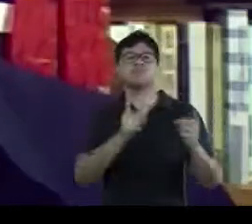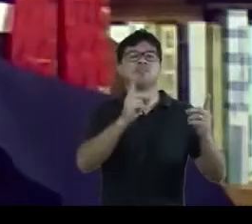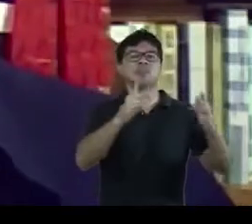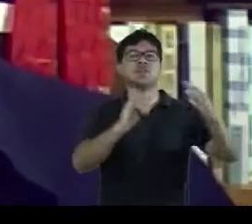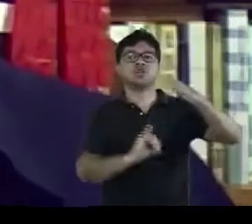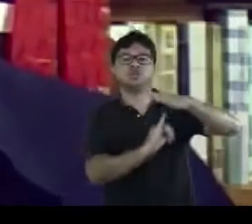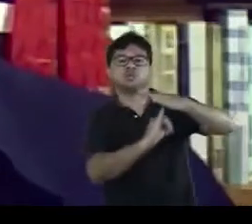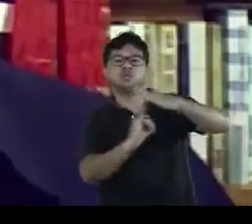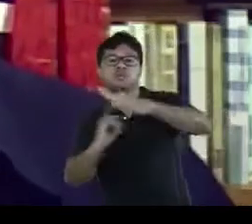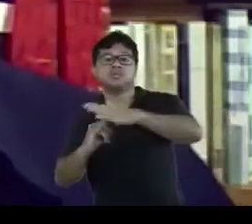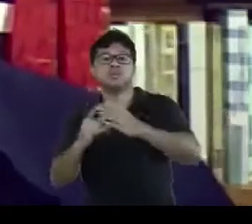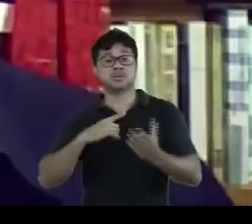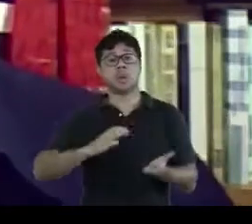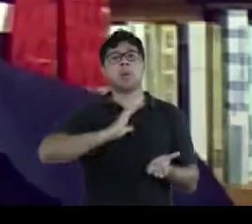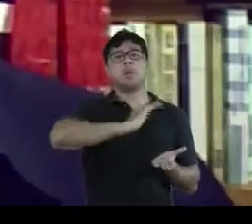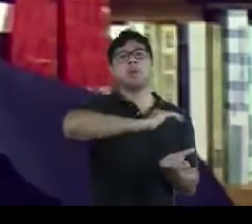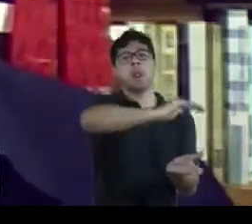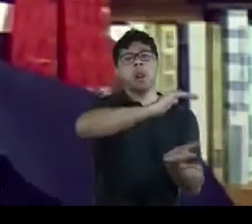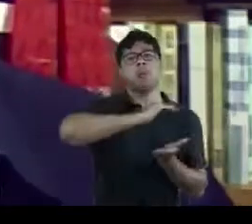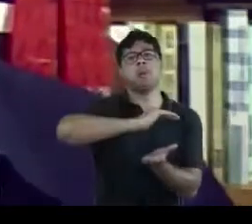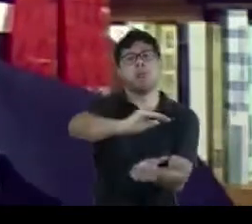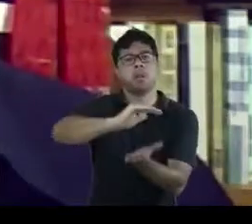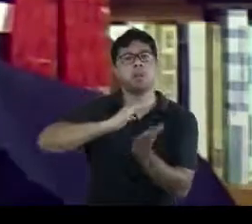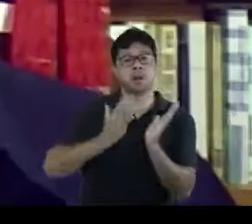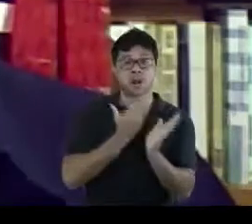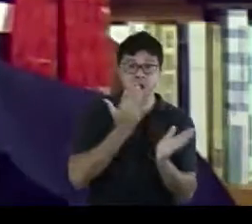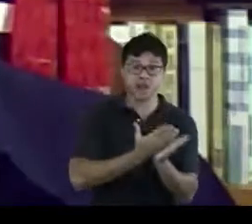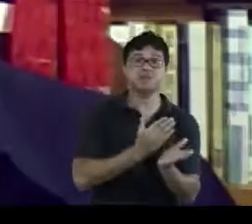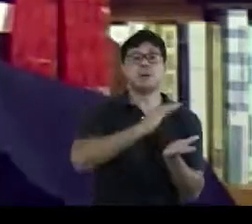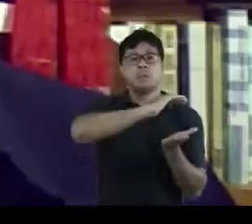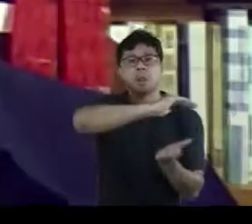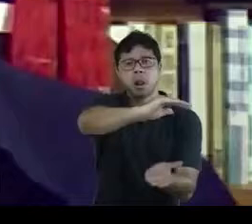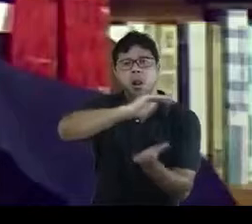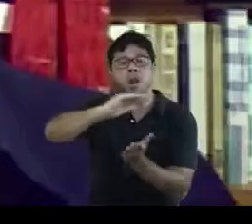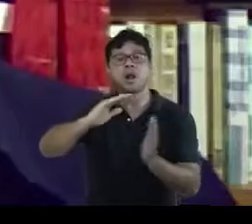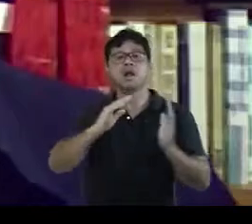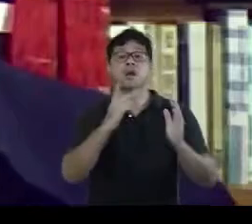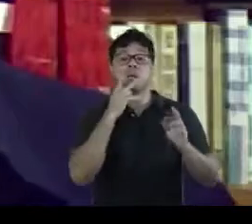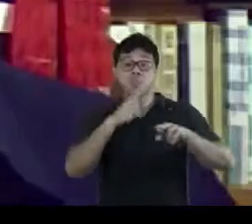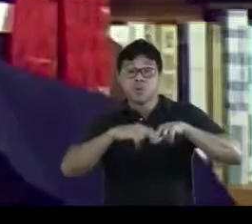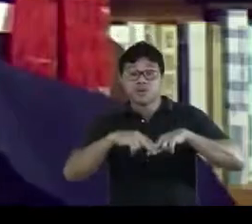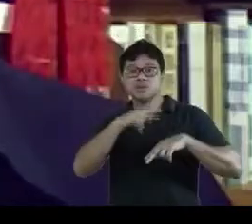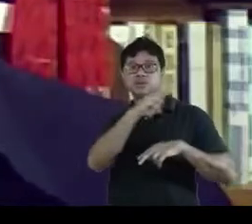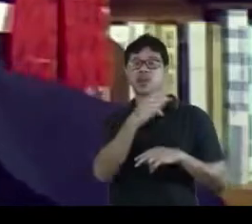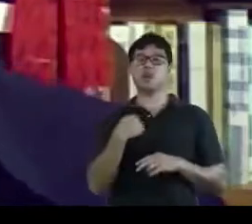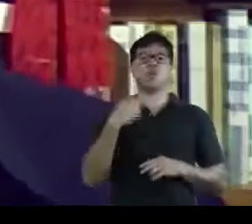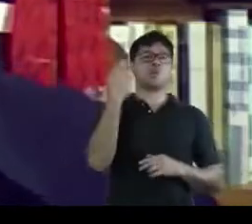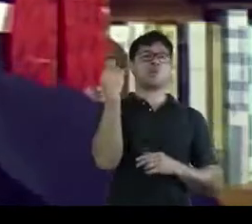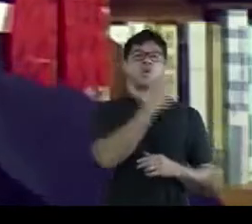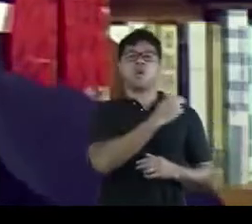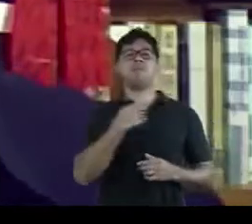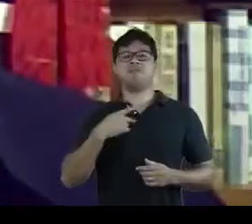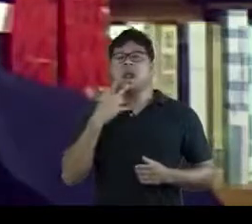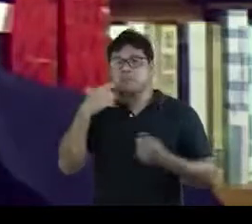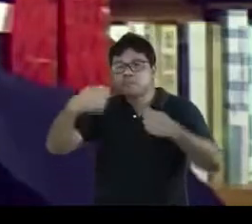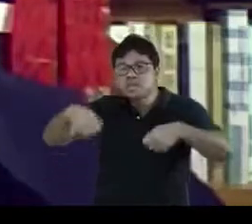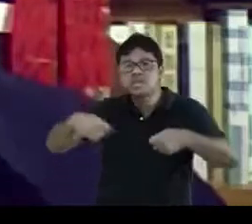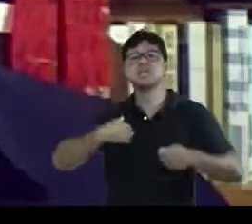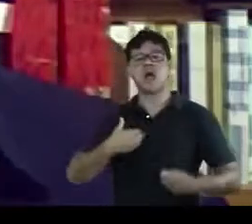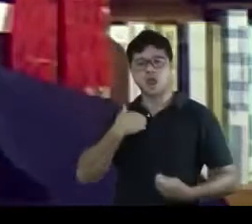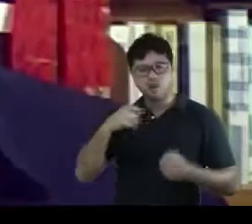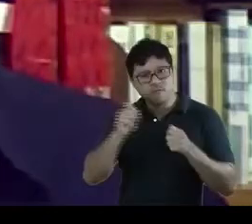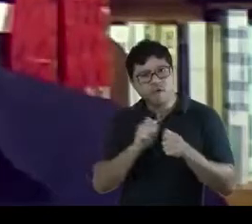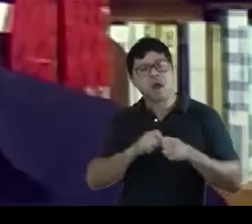operando no mercado atacadista dos impressos. Por isso mesmo, ele veiculava sua capacidade de atender à demanda por